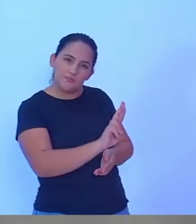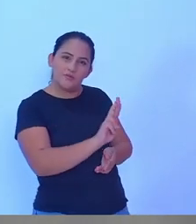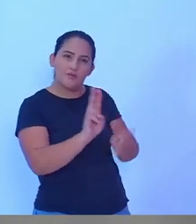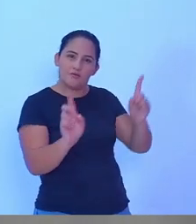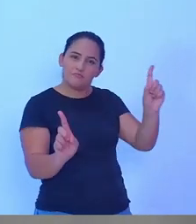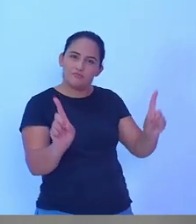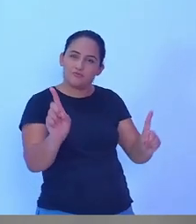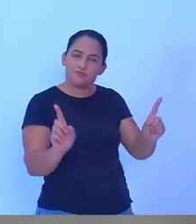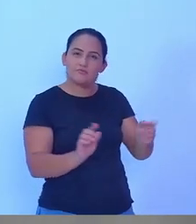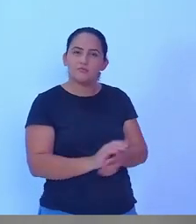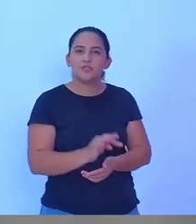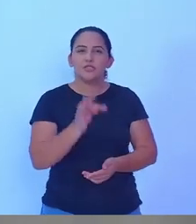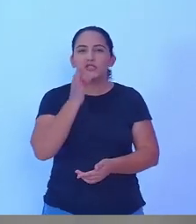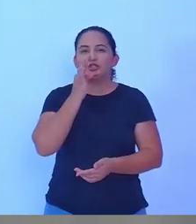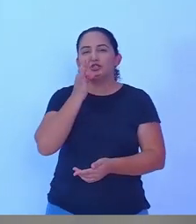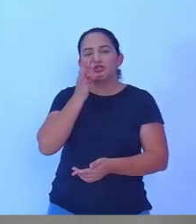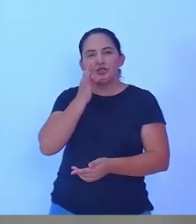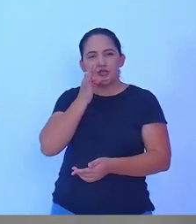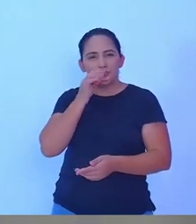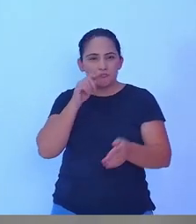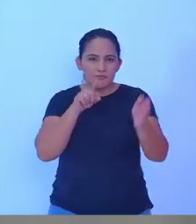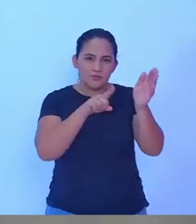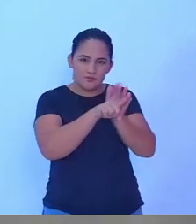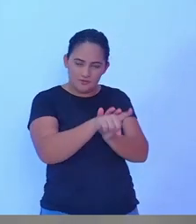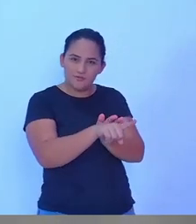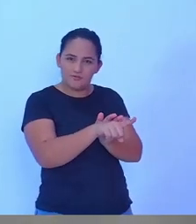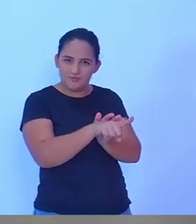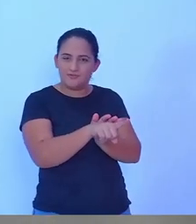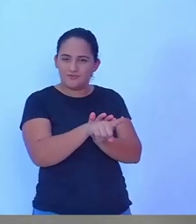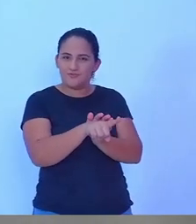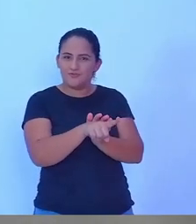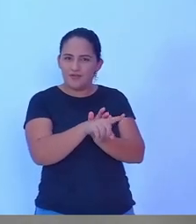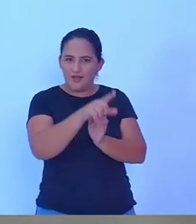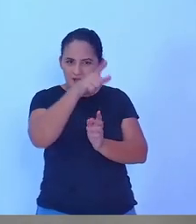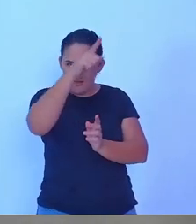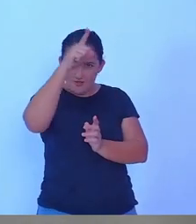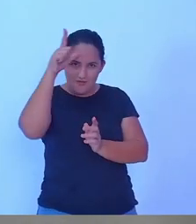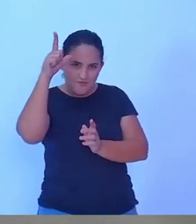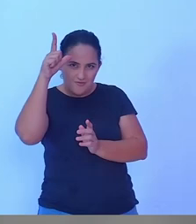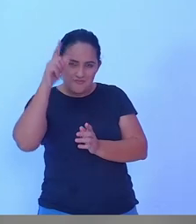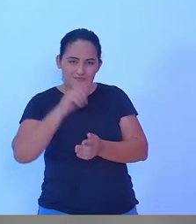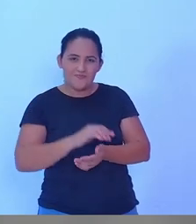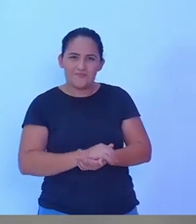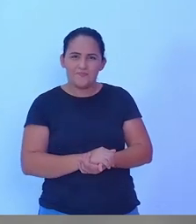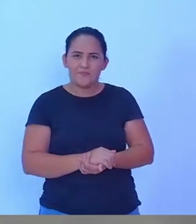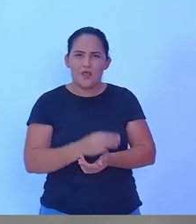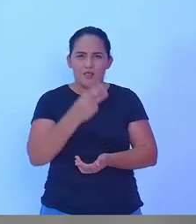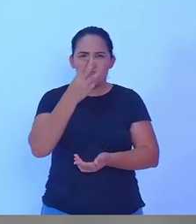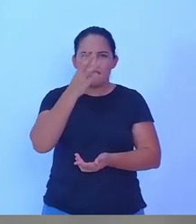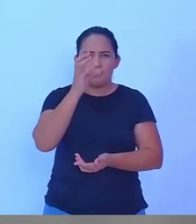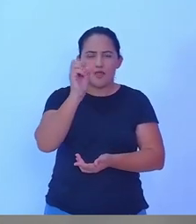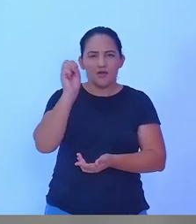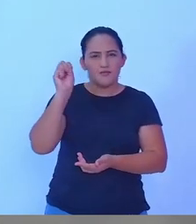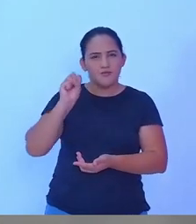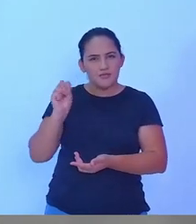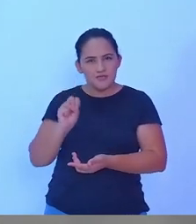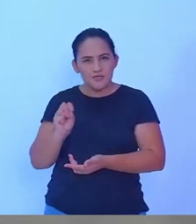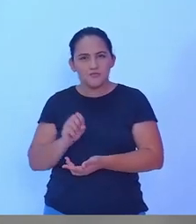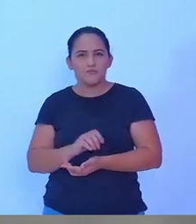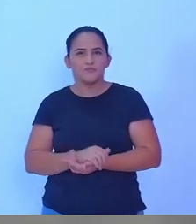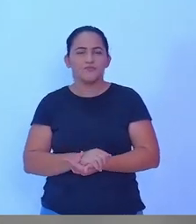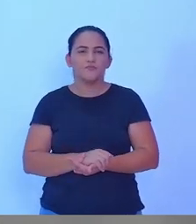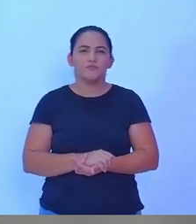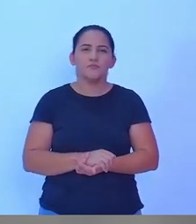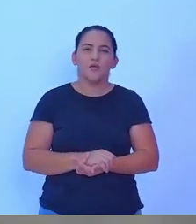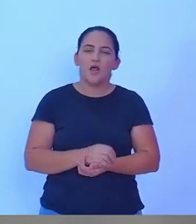Tiago Moreira. que faz a primeira pergunta em 30 segundos para o candidato Lucindo responder em